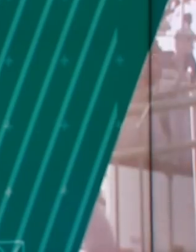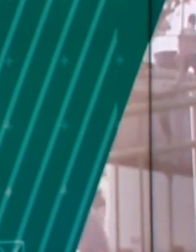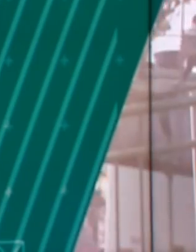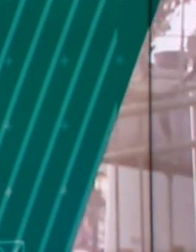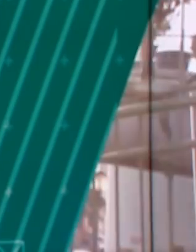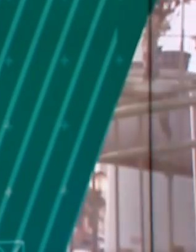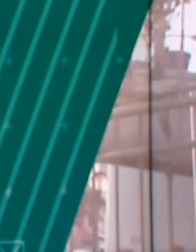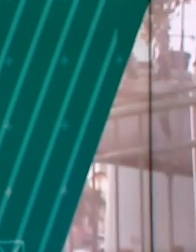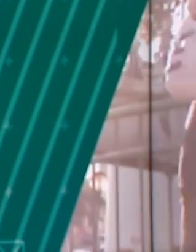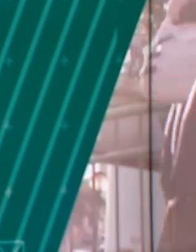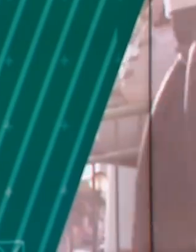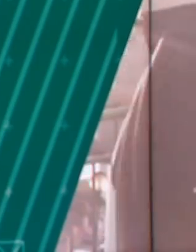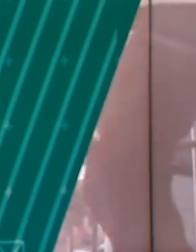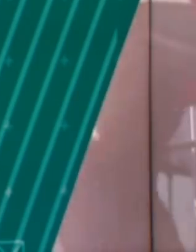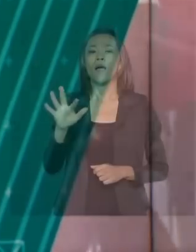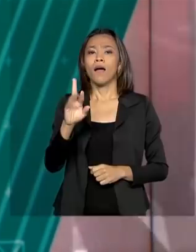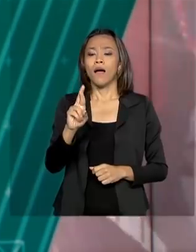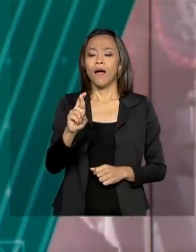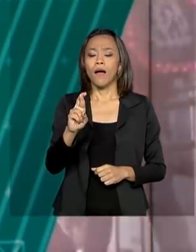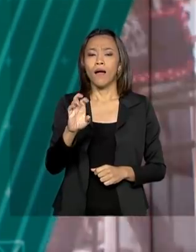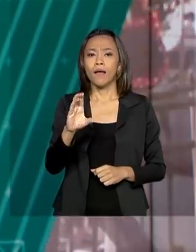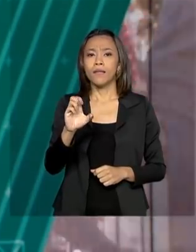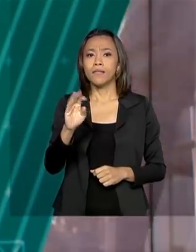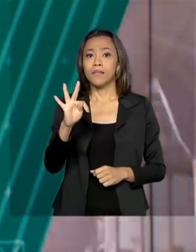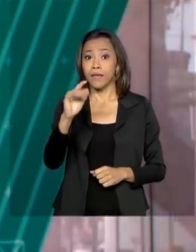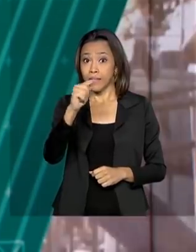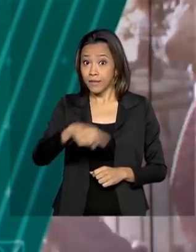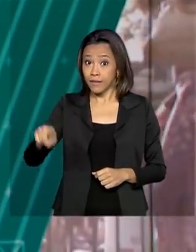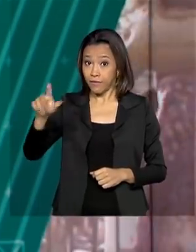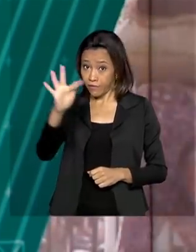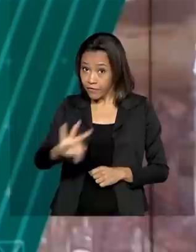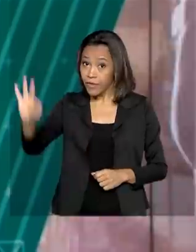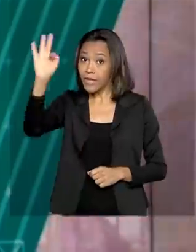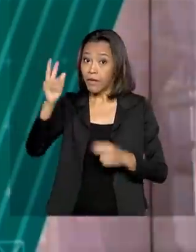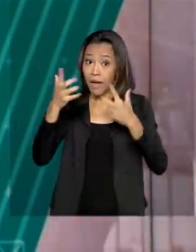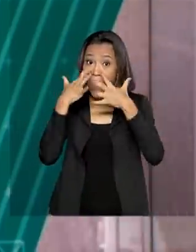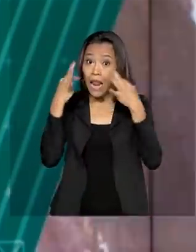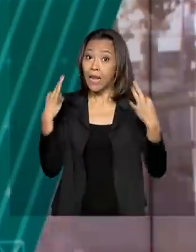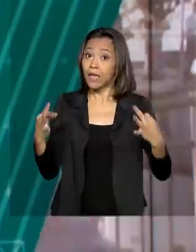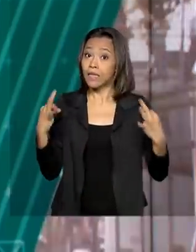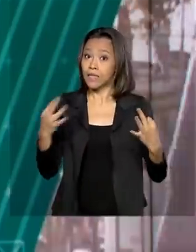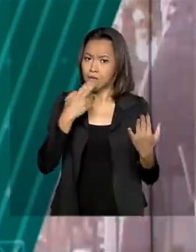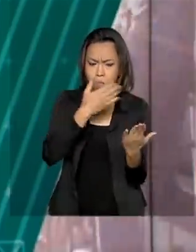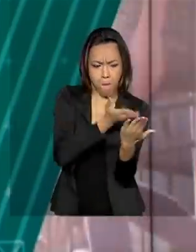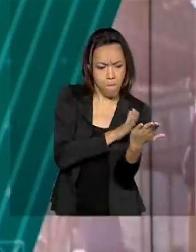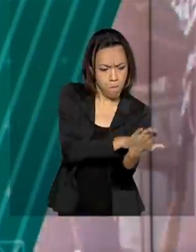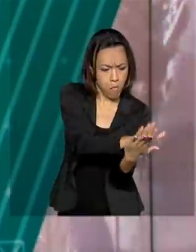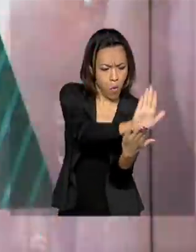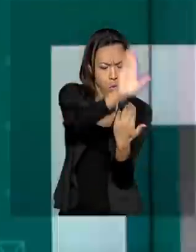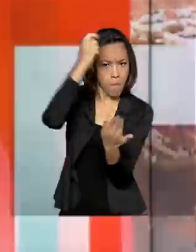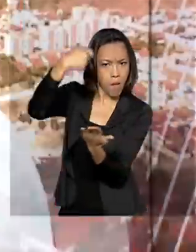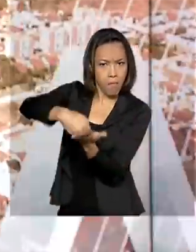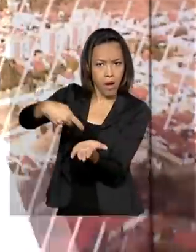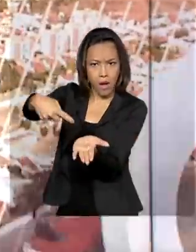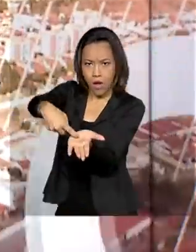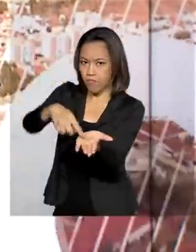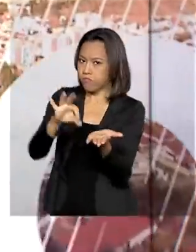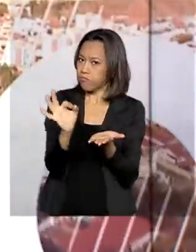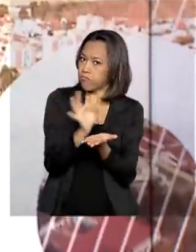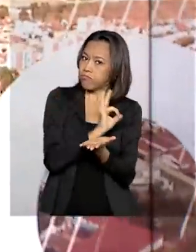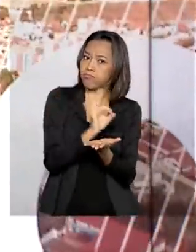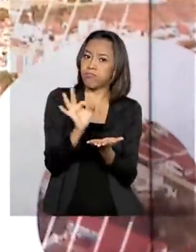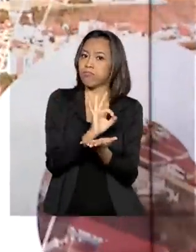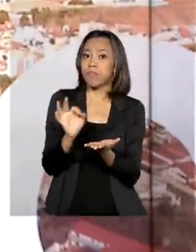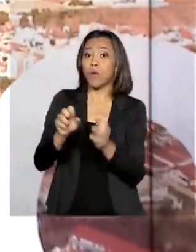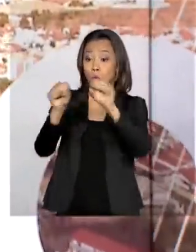A Receita alerta que a carta não possui nenhum tipo de boleto ou guia de pagamento. Após a regularização, o próprio